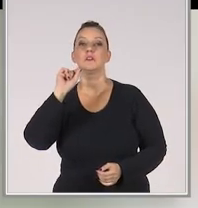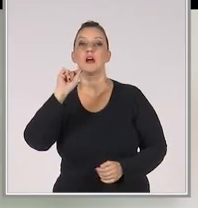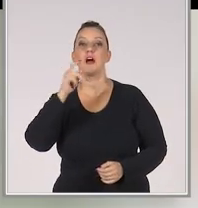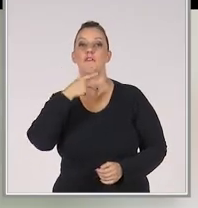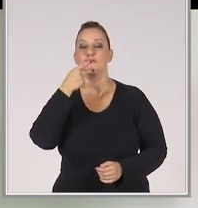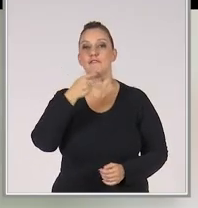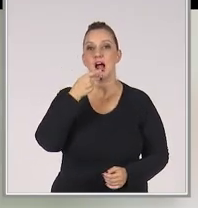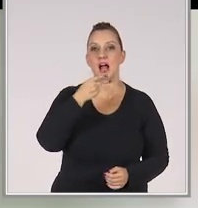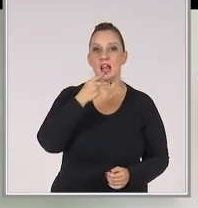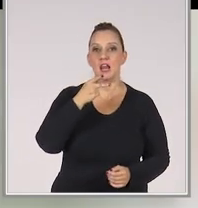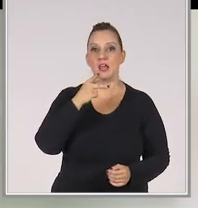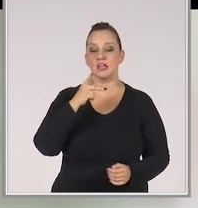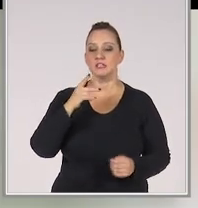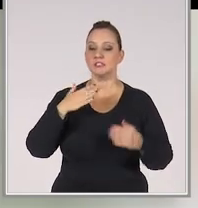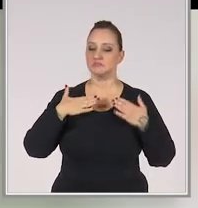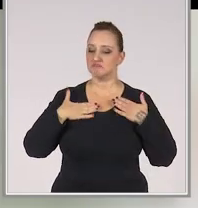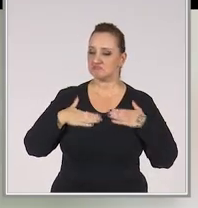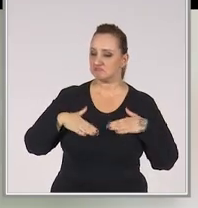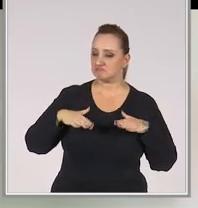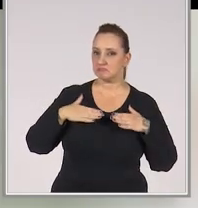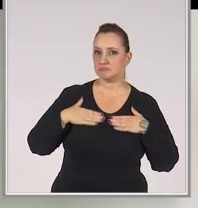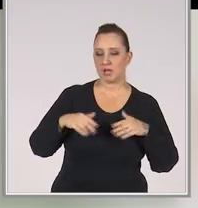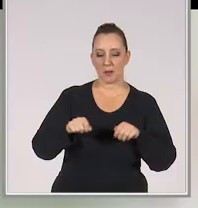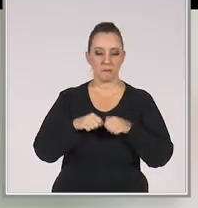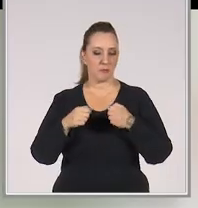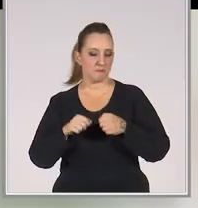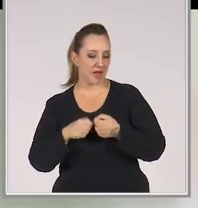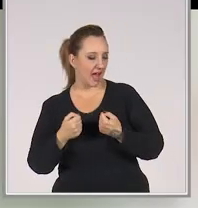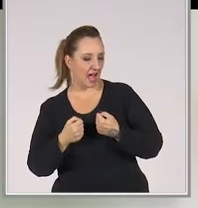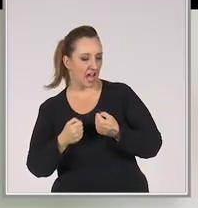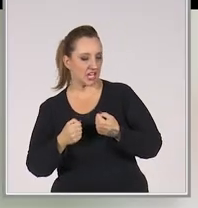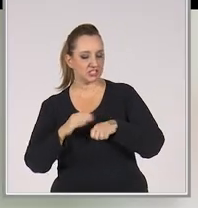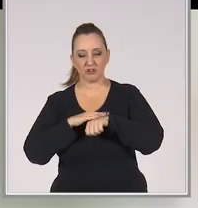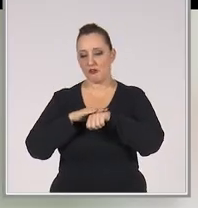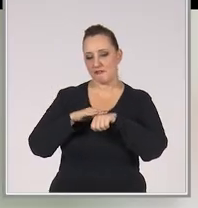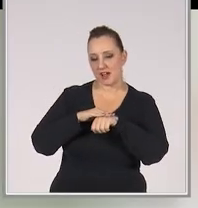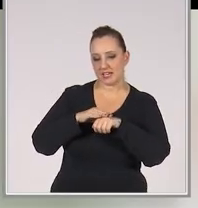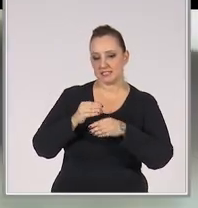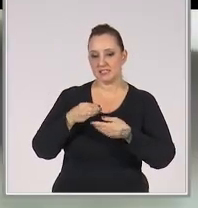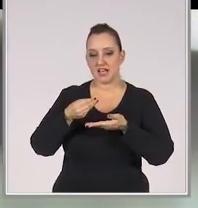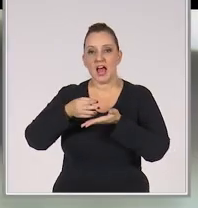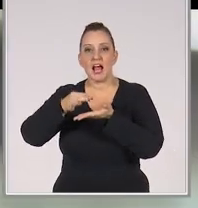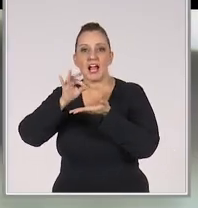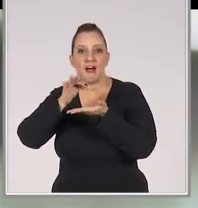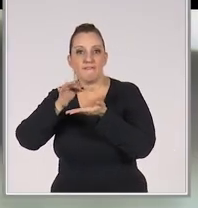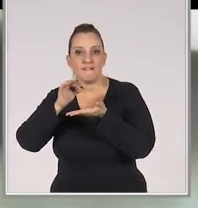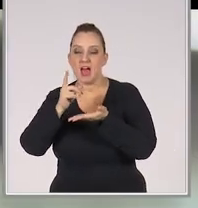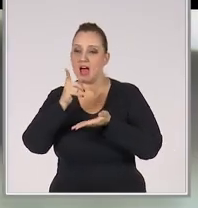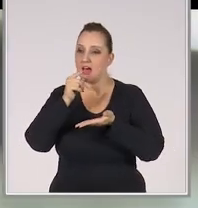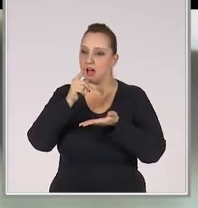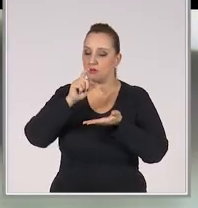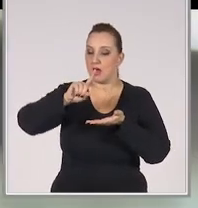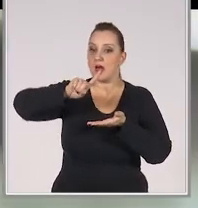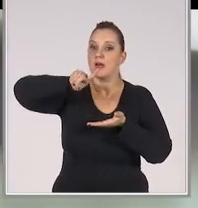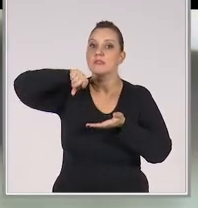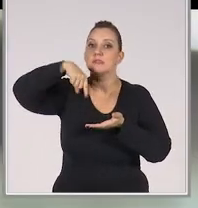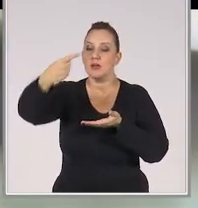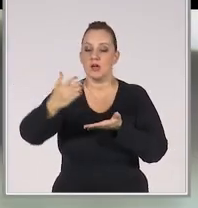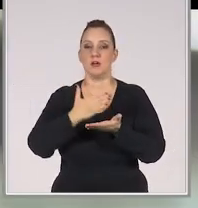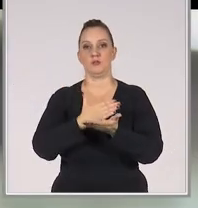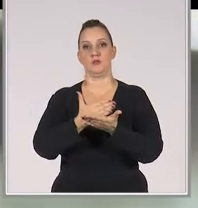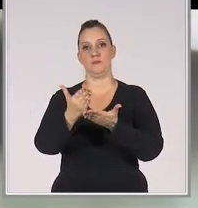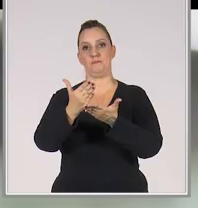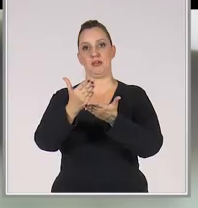fale amenidades com esse cliente. Sirva um café. Uma água. E aí depois a gente entra